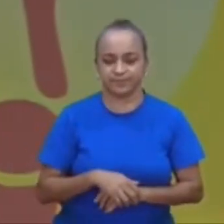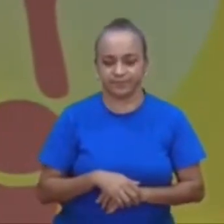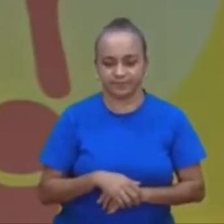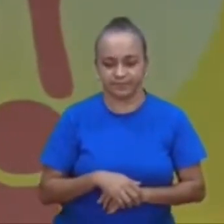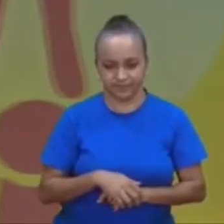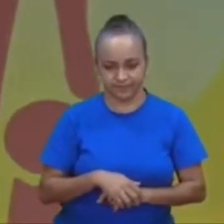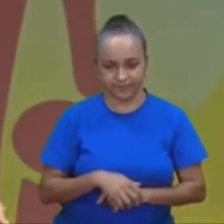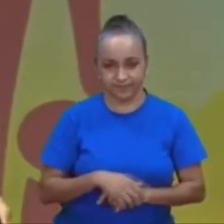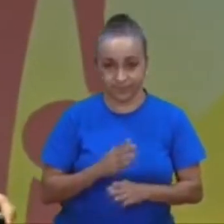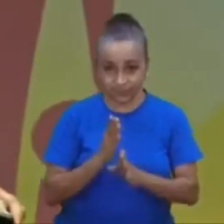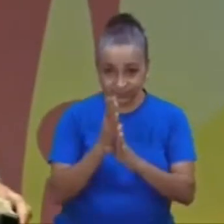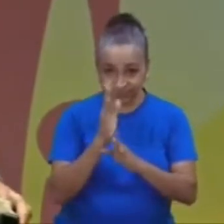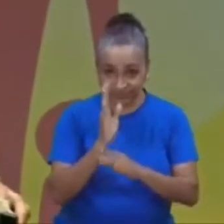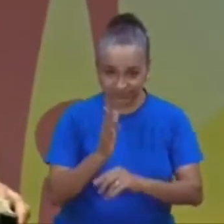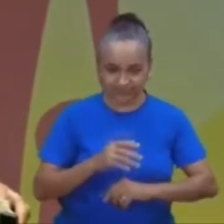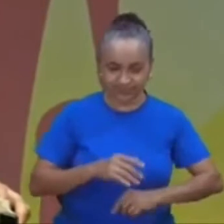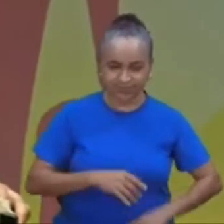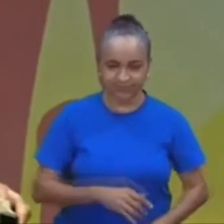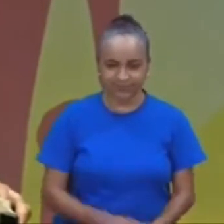acharam?